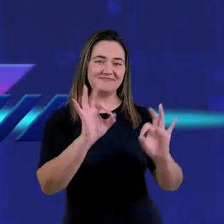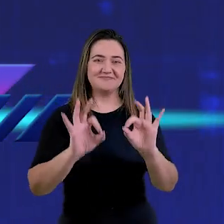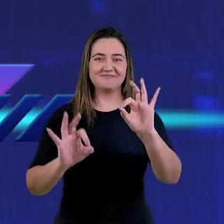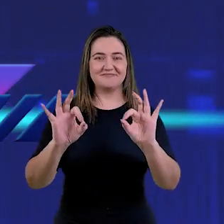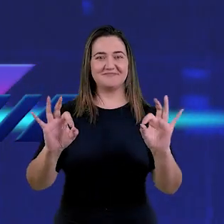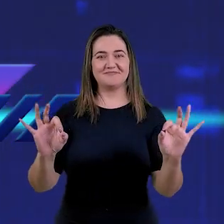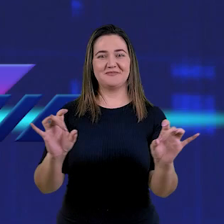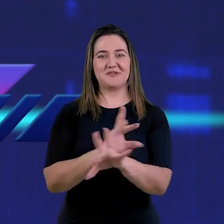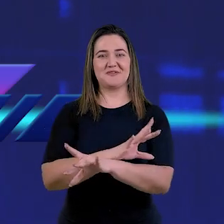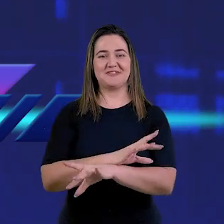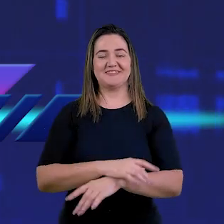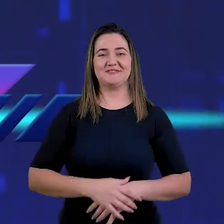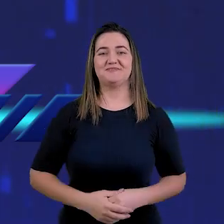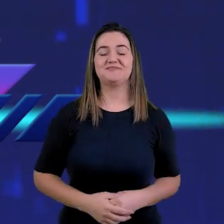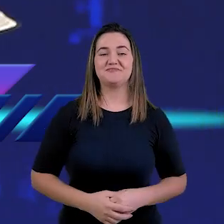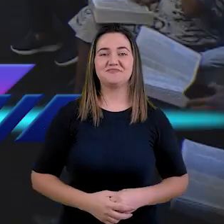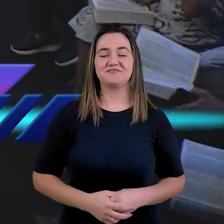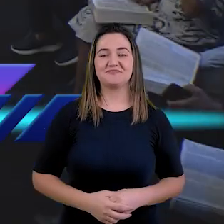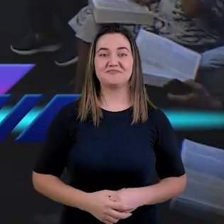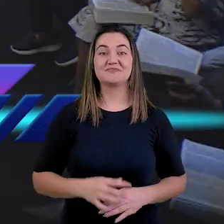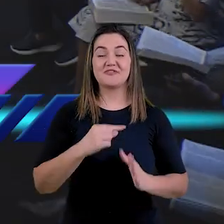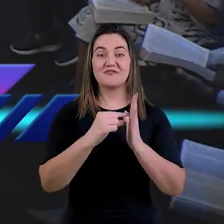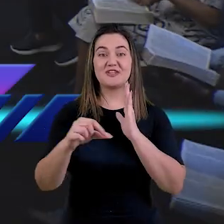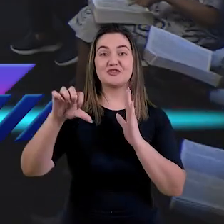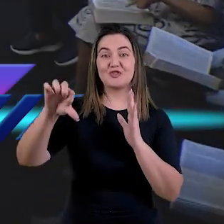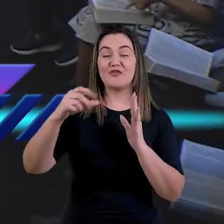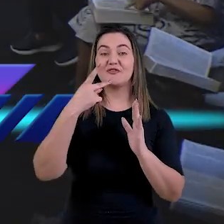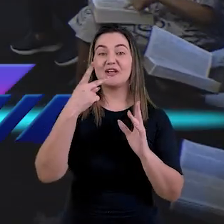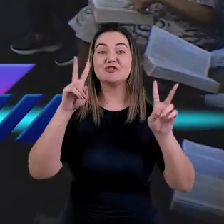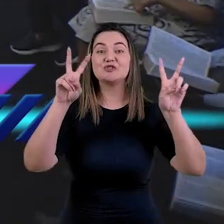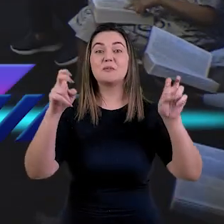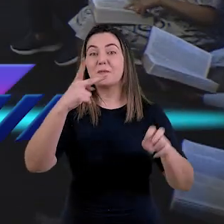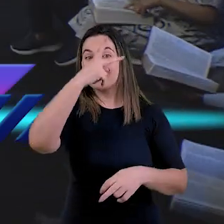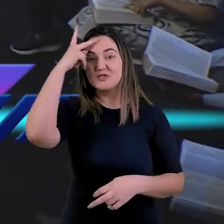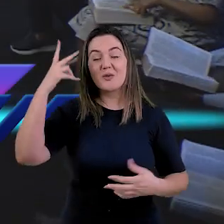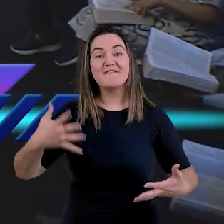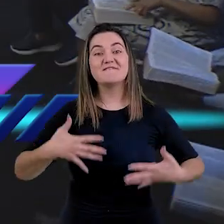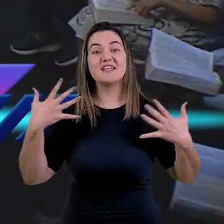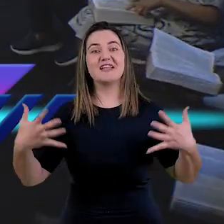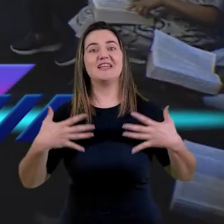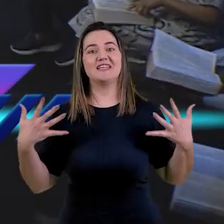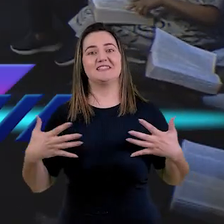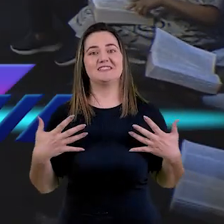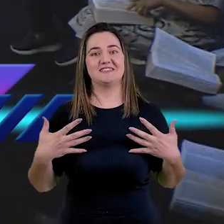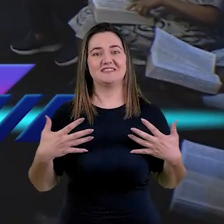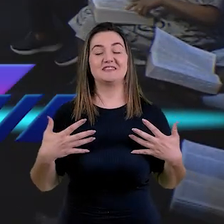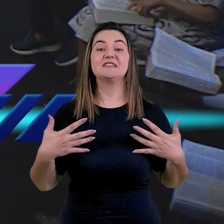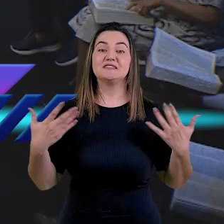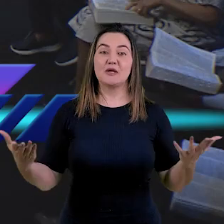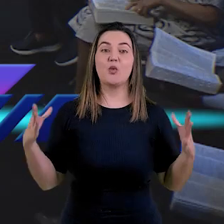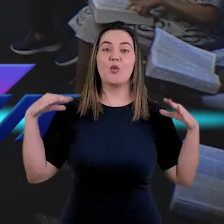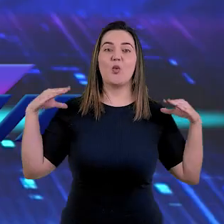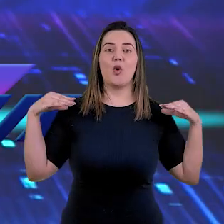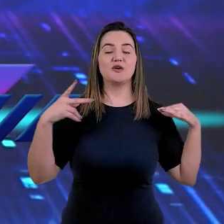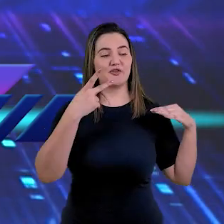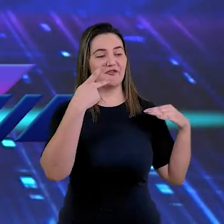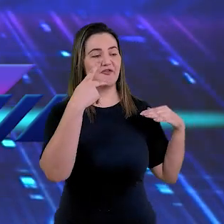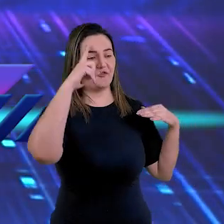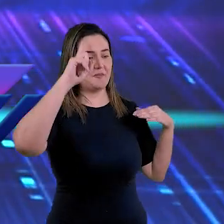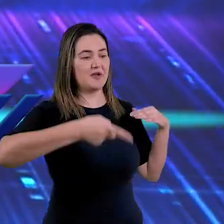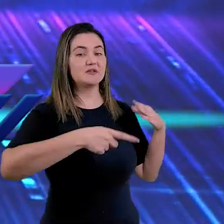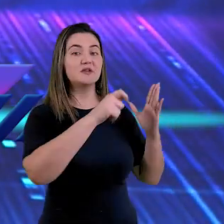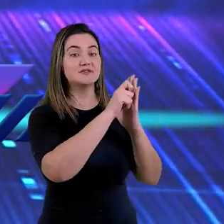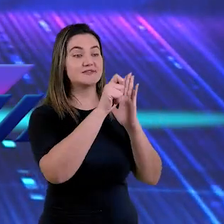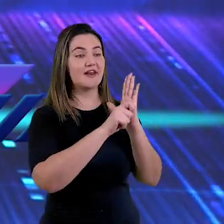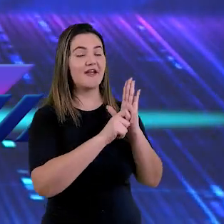se ataviou. O verso 9 fala de pessoas felizes. Olha o que diz. Então me falou o anjo, escreve,